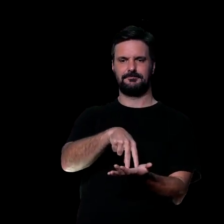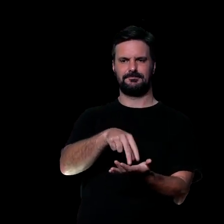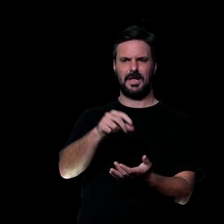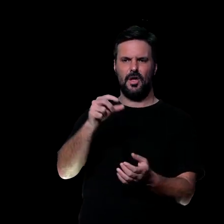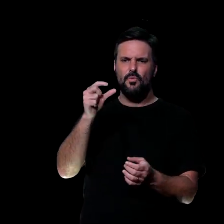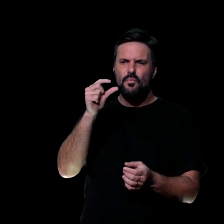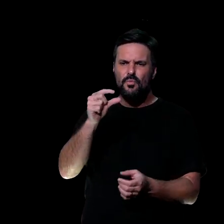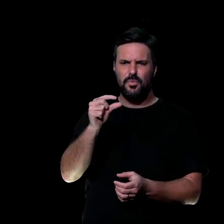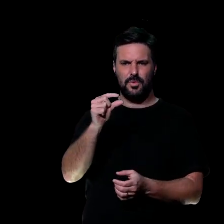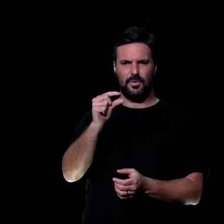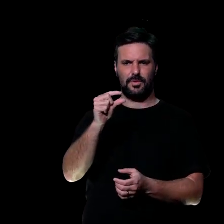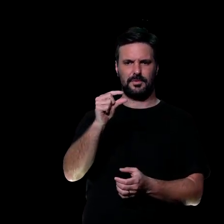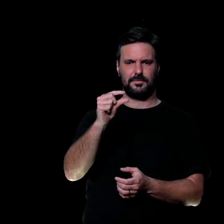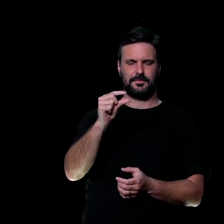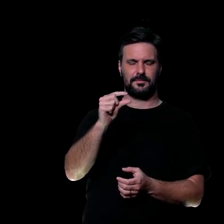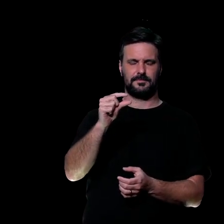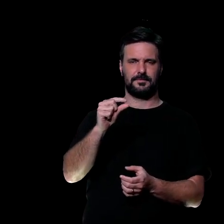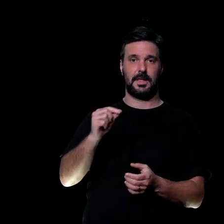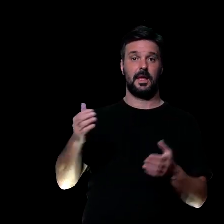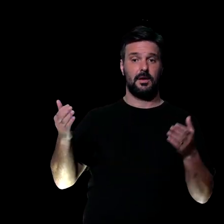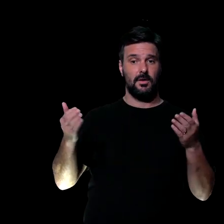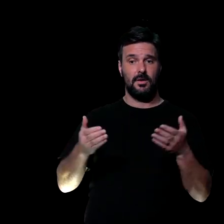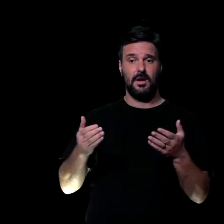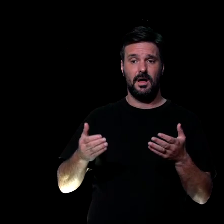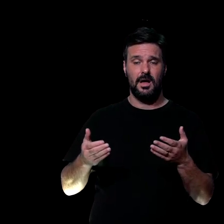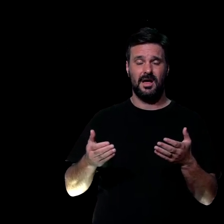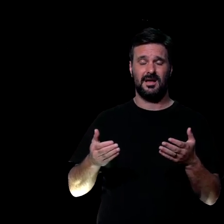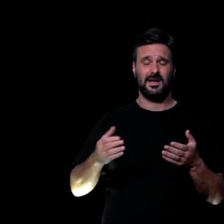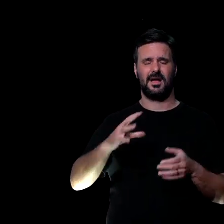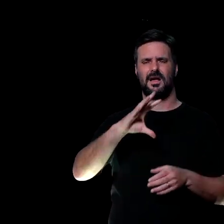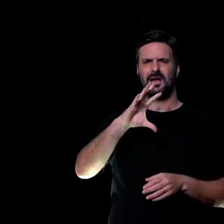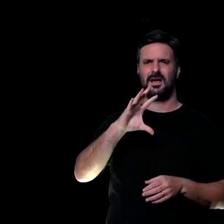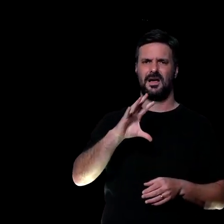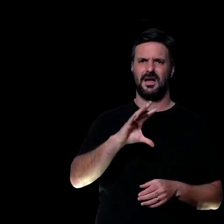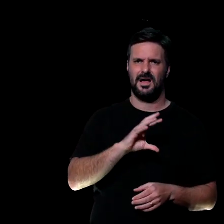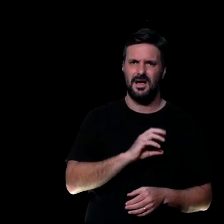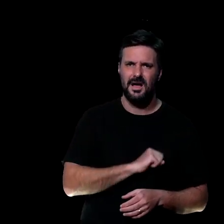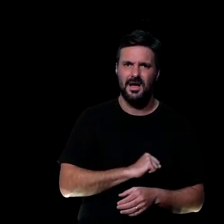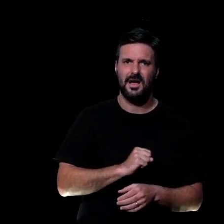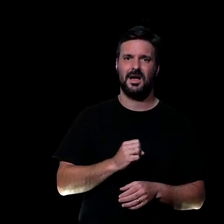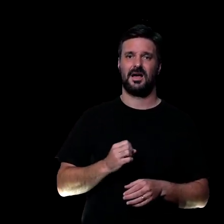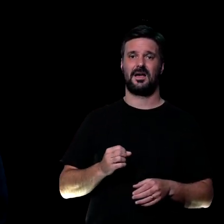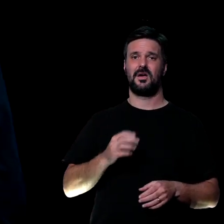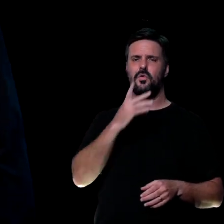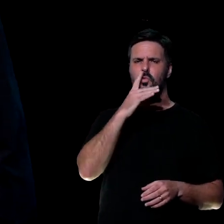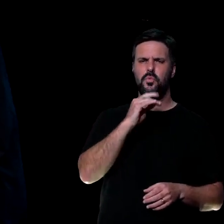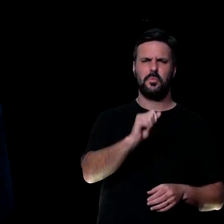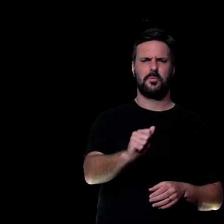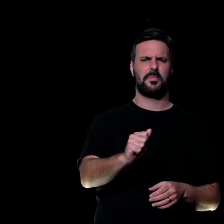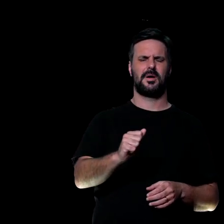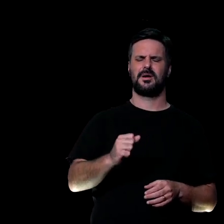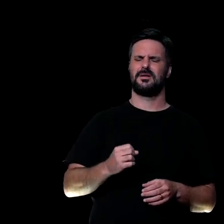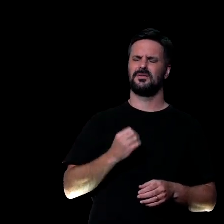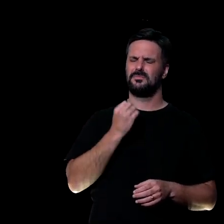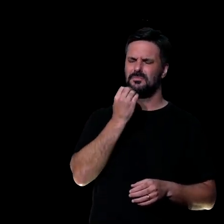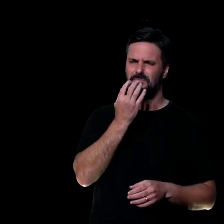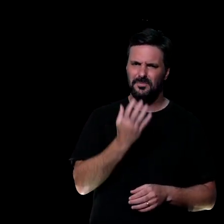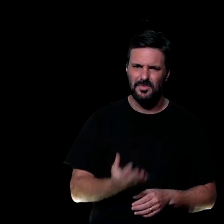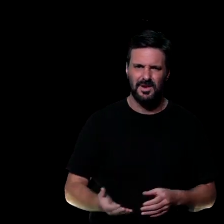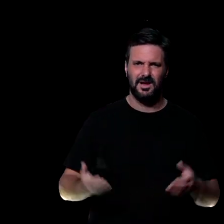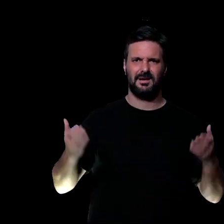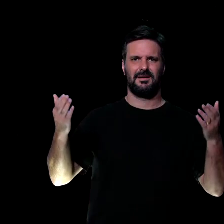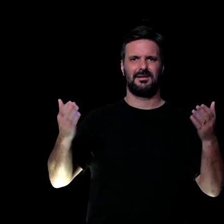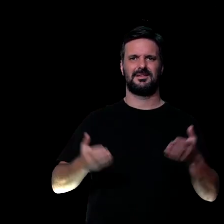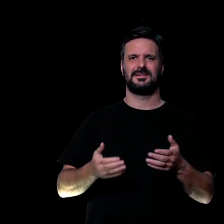então, o que Deus está falando hoje para a gente, com muito amor, como pai bondoso e amoroso que ele é, é filhos, eu quero que vocês